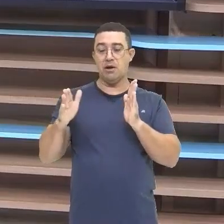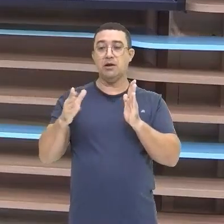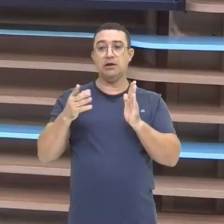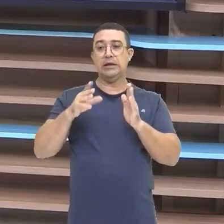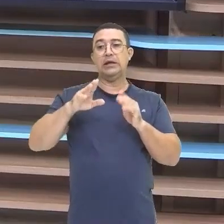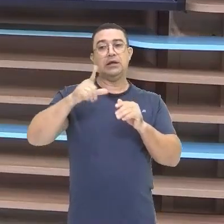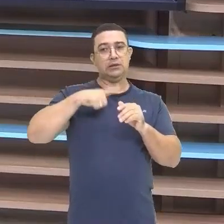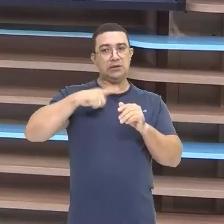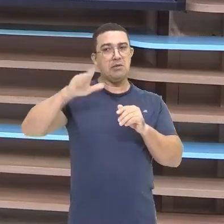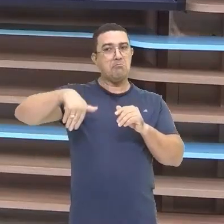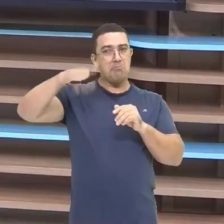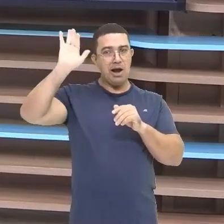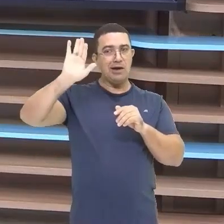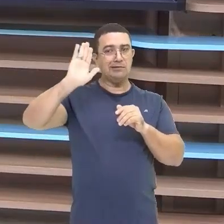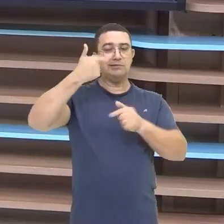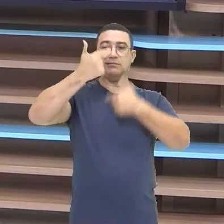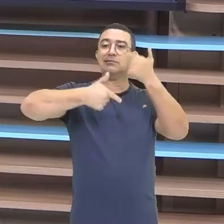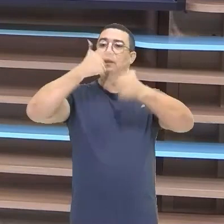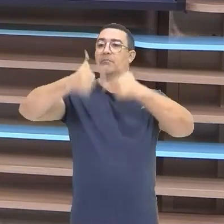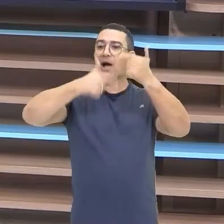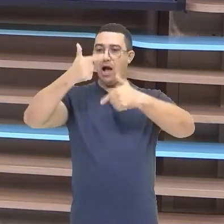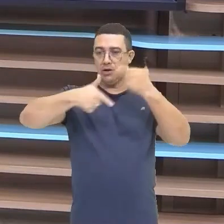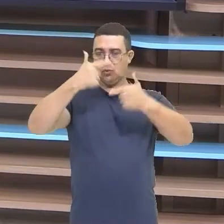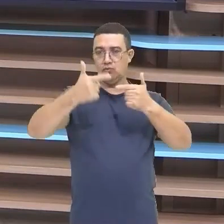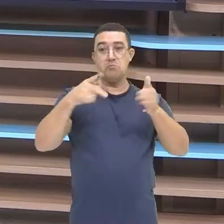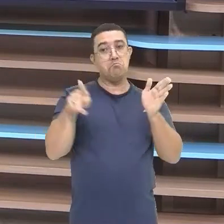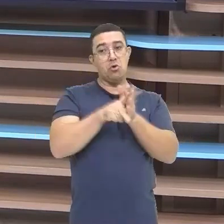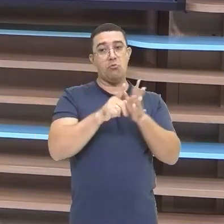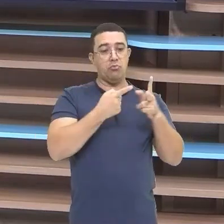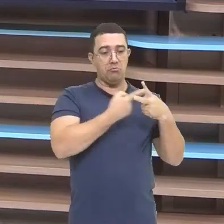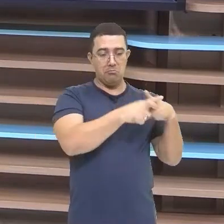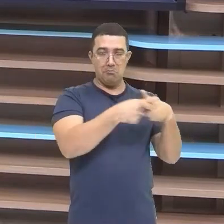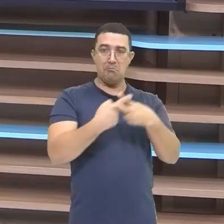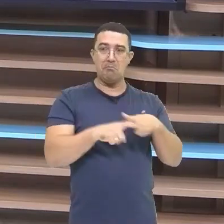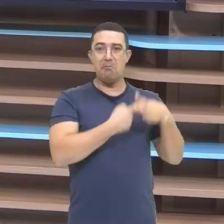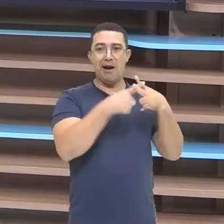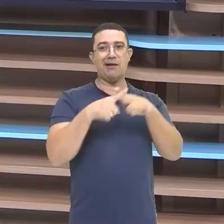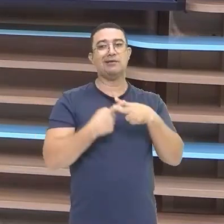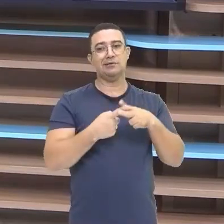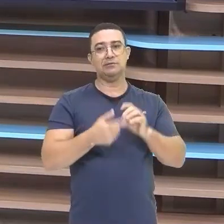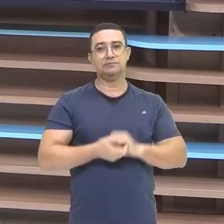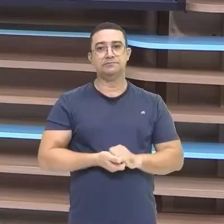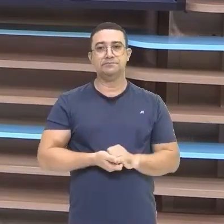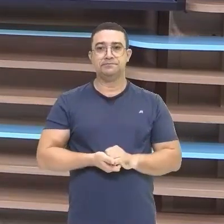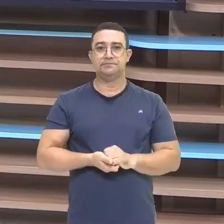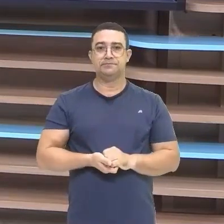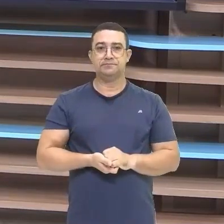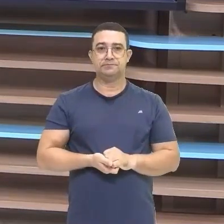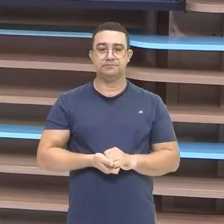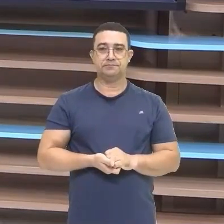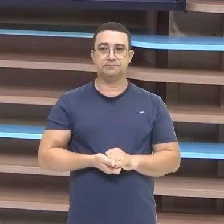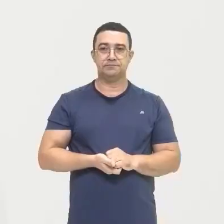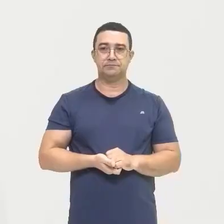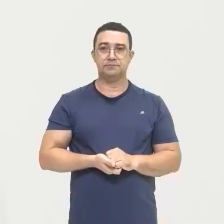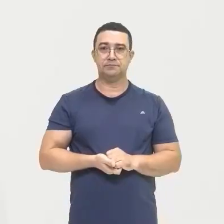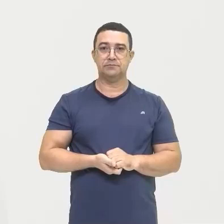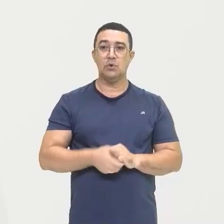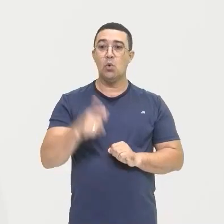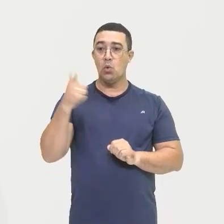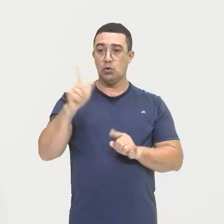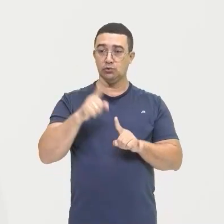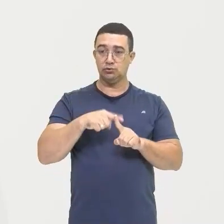máquinas No que a gente chama De mecanização Do campo Tá bom? Vamos para a próxima Categoria